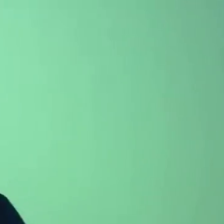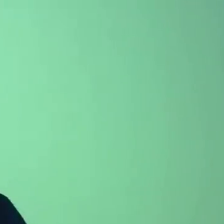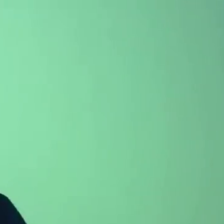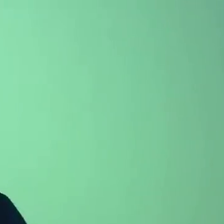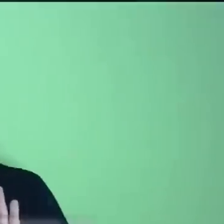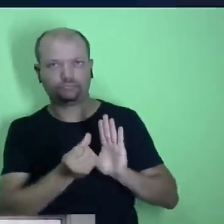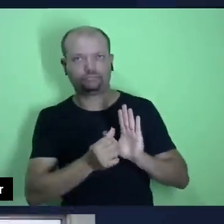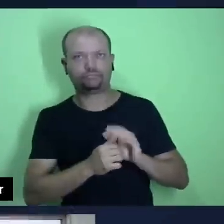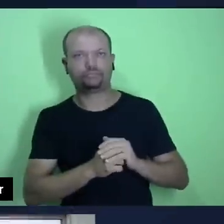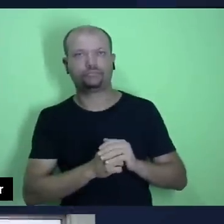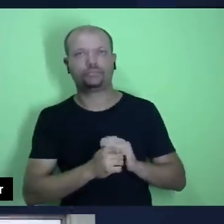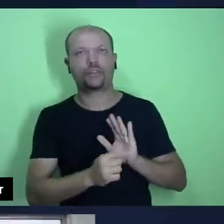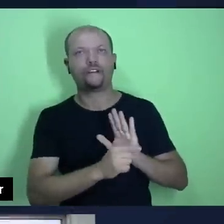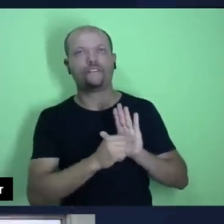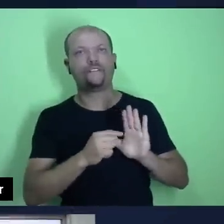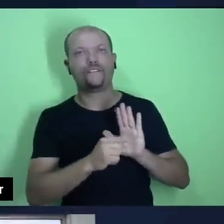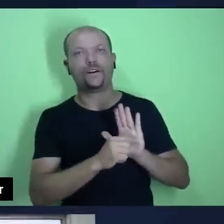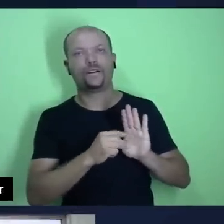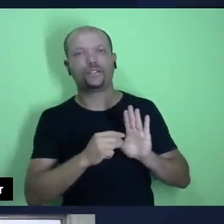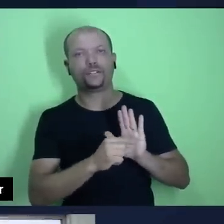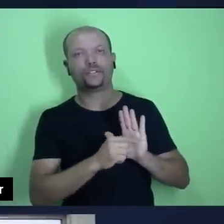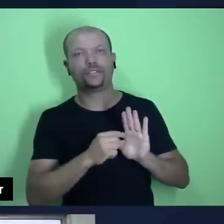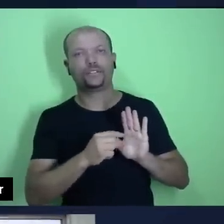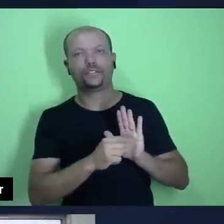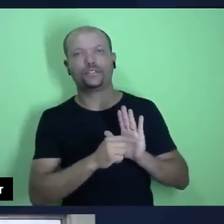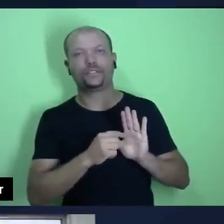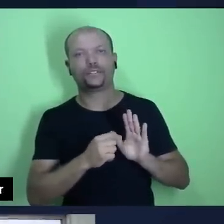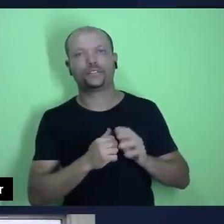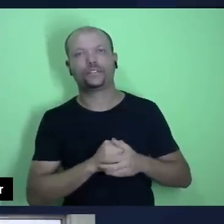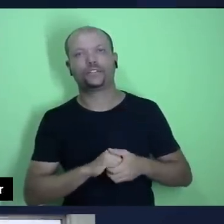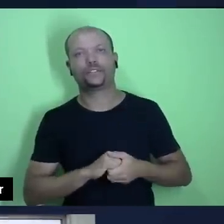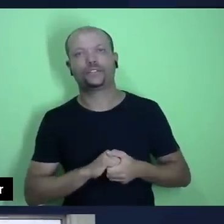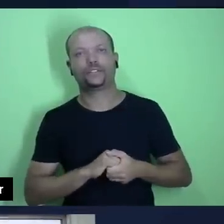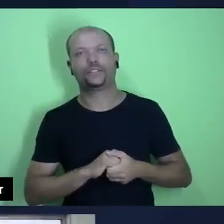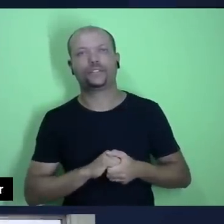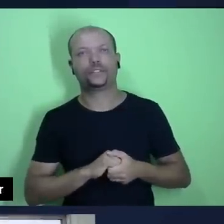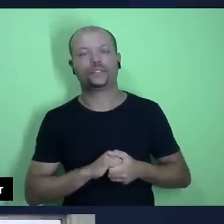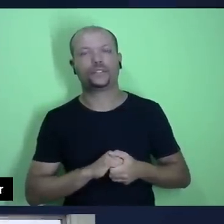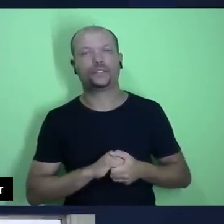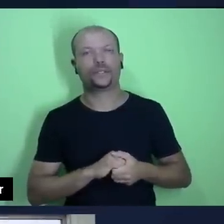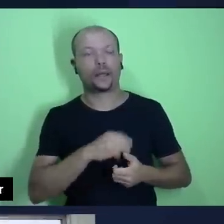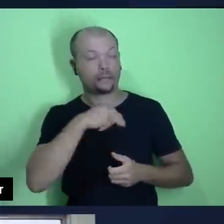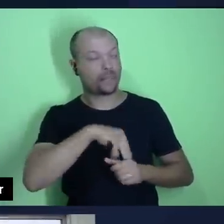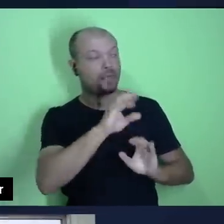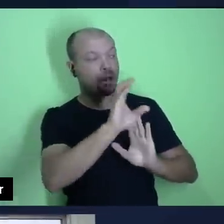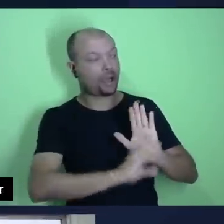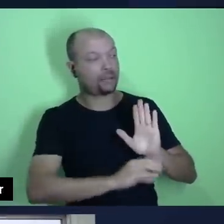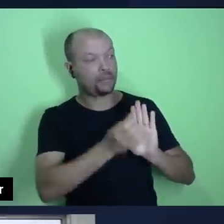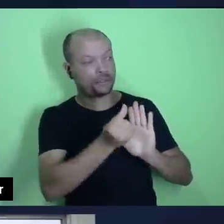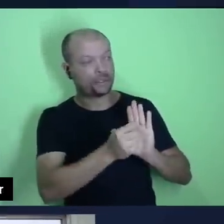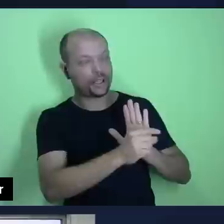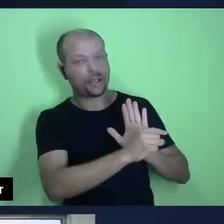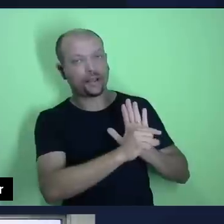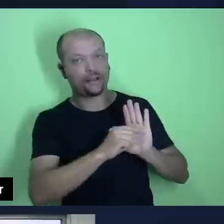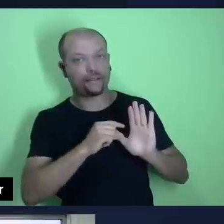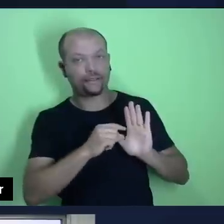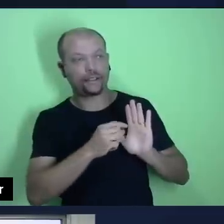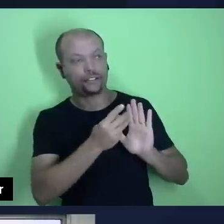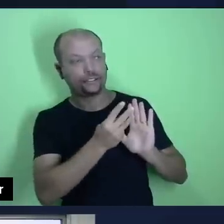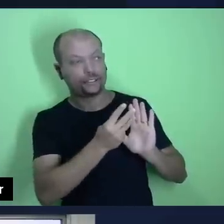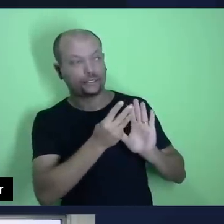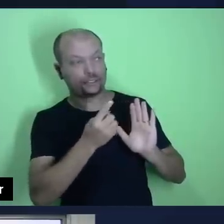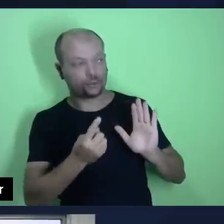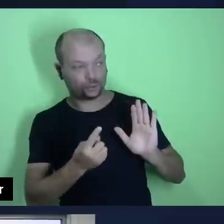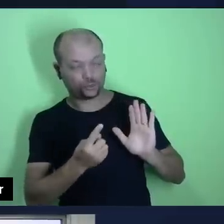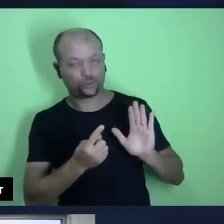verso, a partir da leitura de Mateus, capítulo seis, verso trinta e um